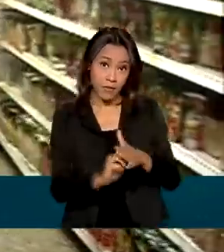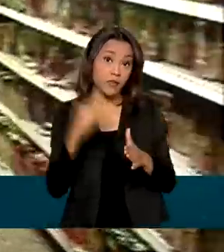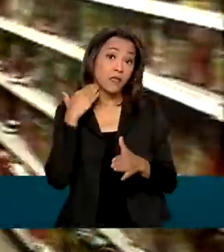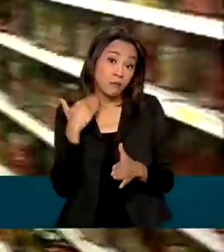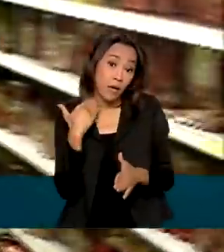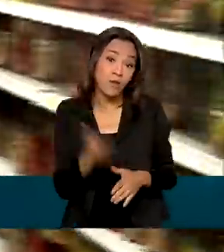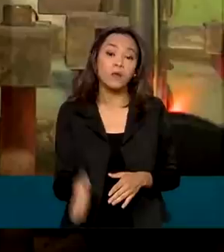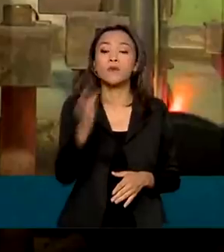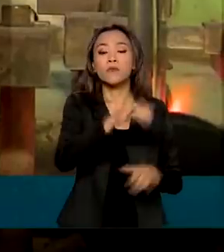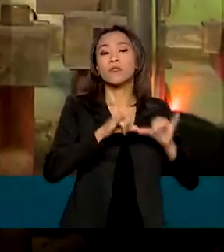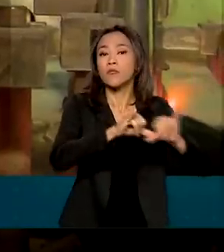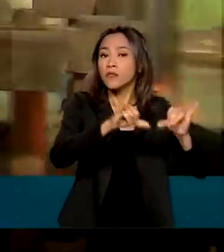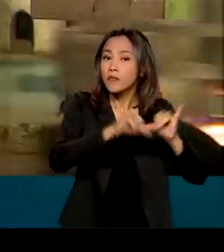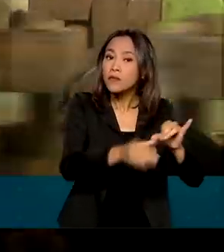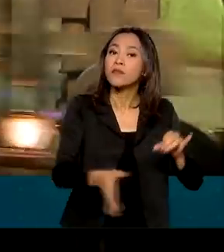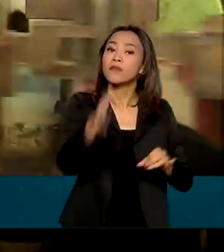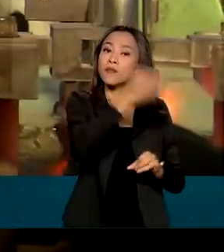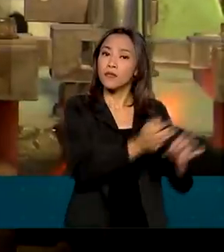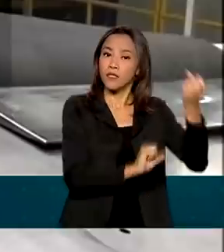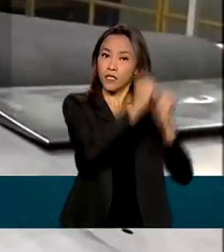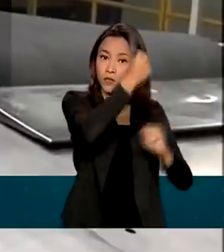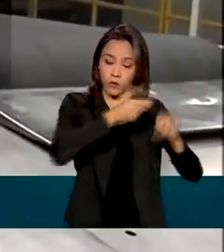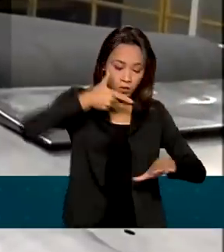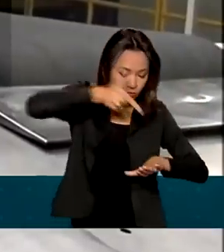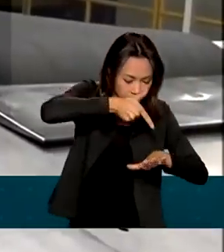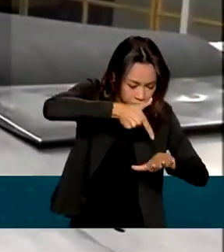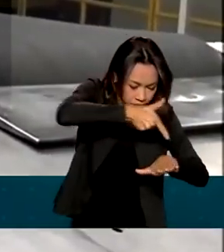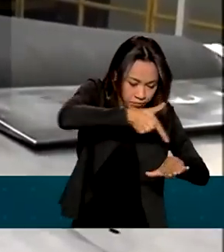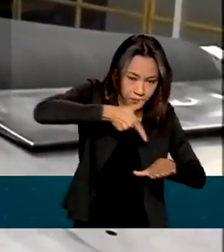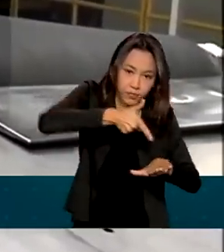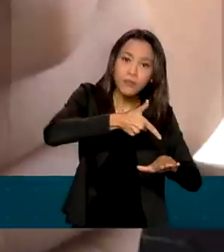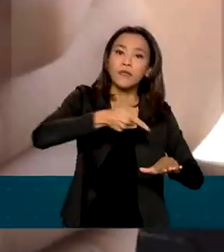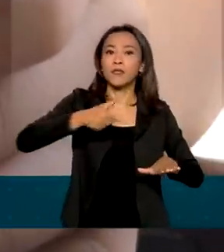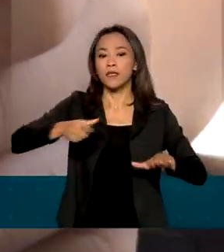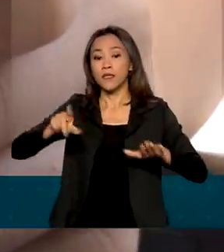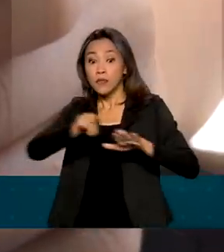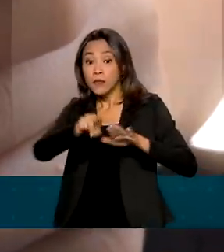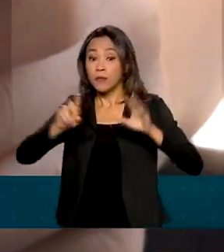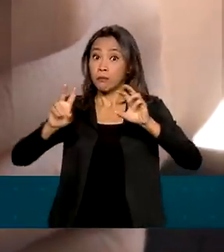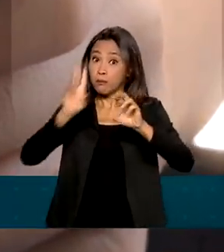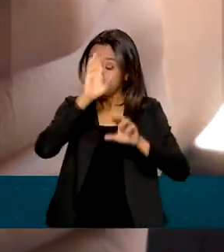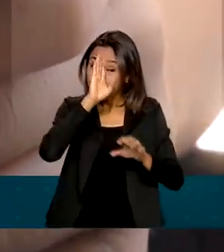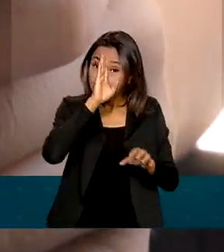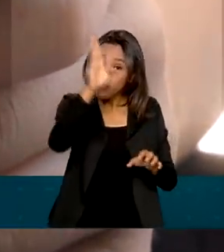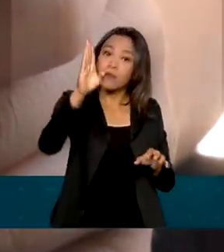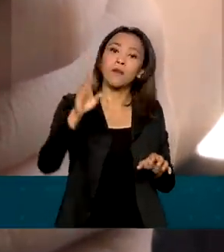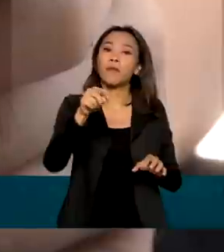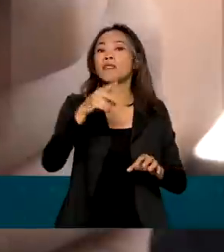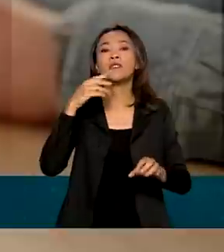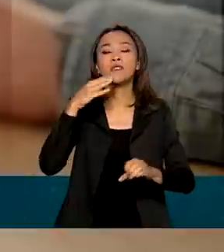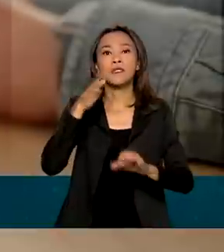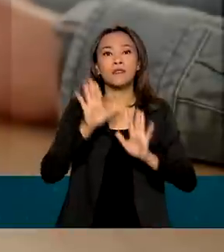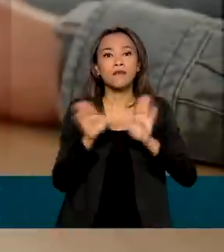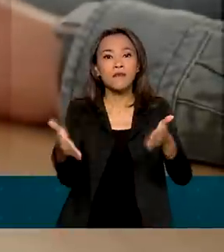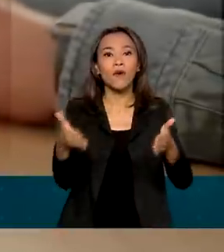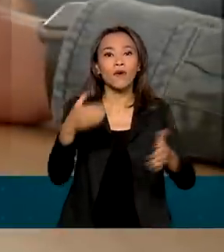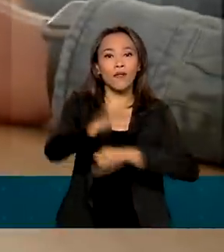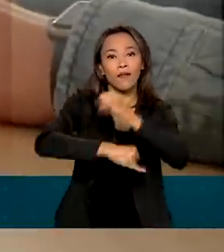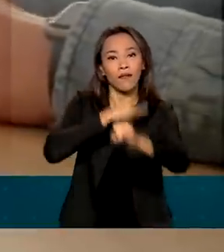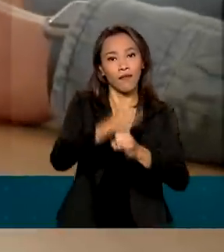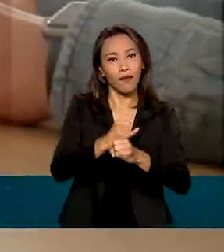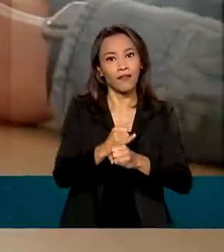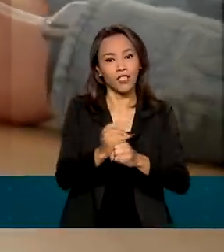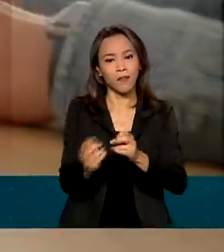comércio atacadista e indústria metalúrgica. Um dos destaques é o comércio pela internet, que deu um